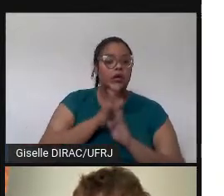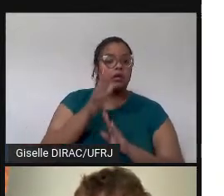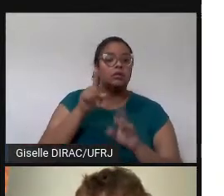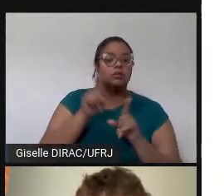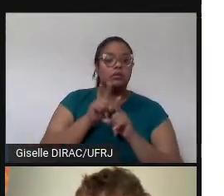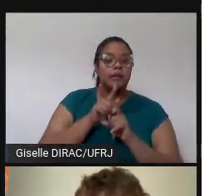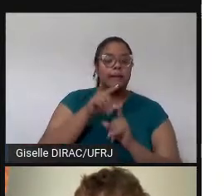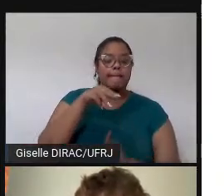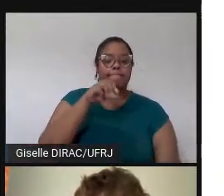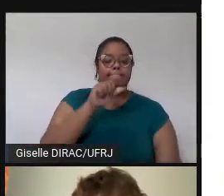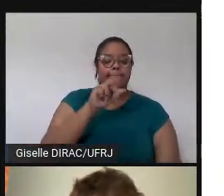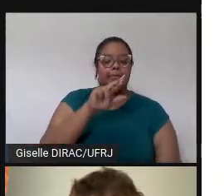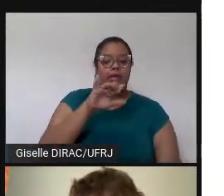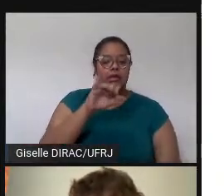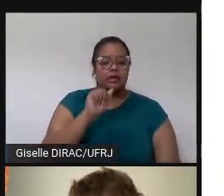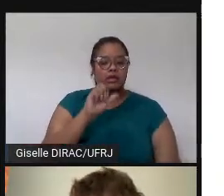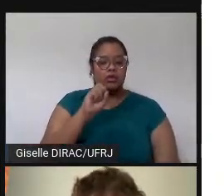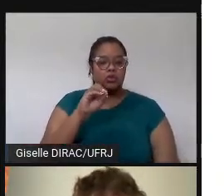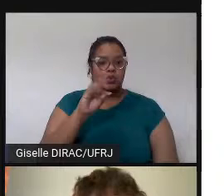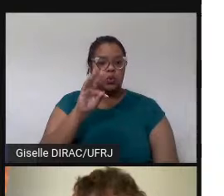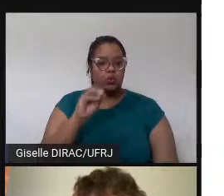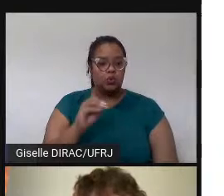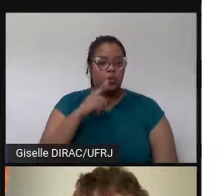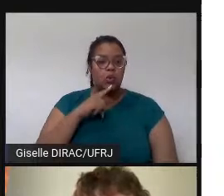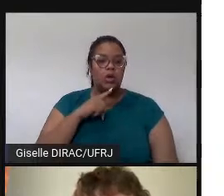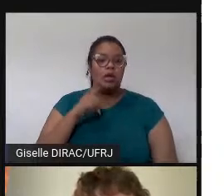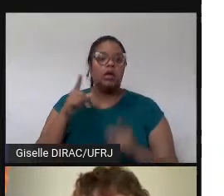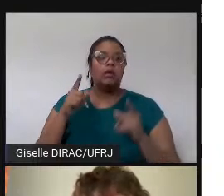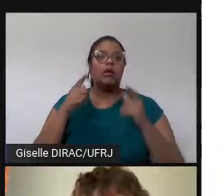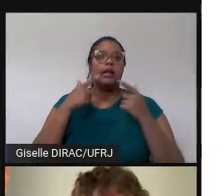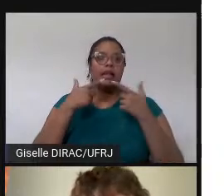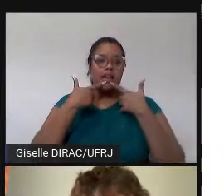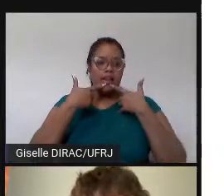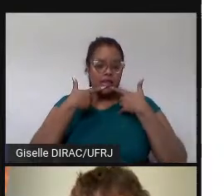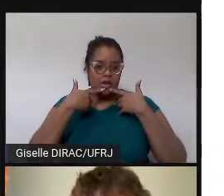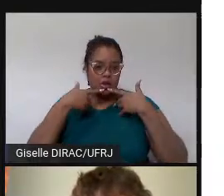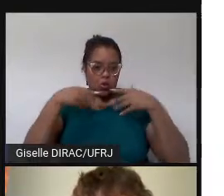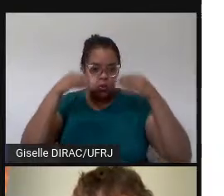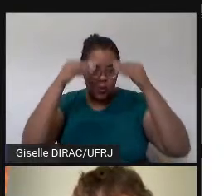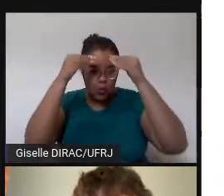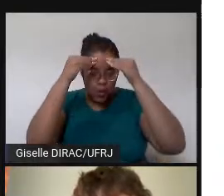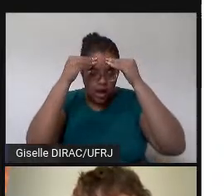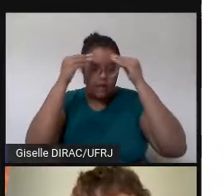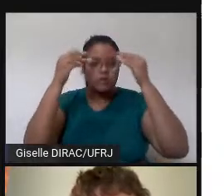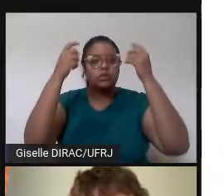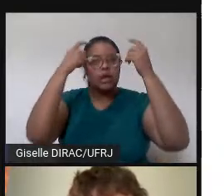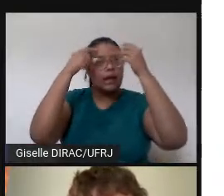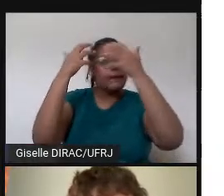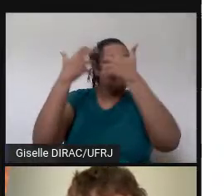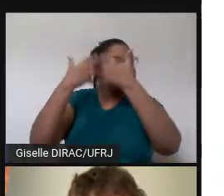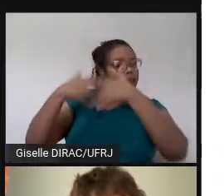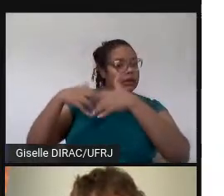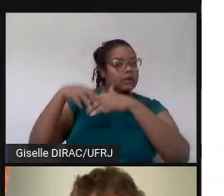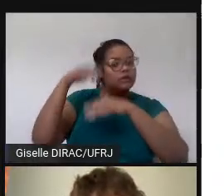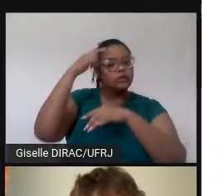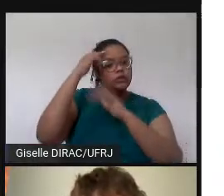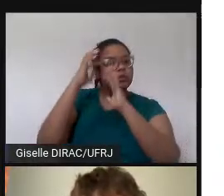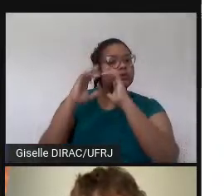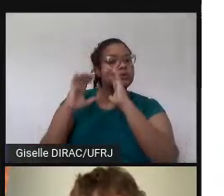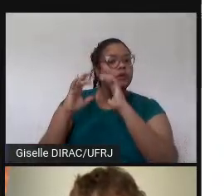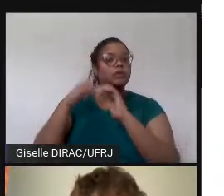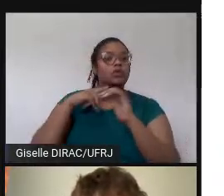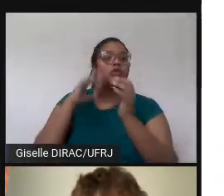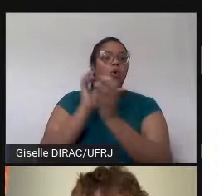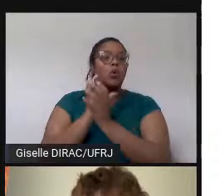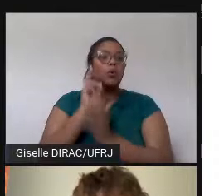Souto, sou da linha de linguagem e-cérebro. E assim, falando um pouco sobre nós, nós somos um grupo de professores